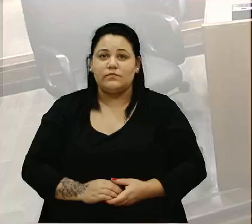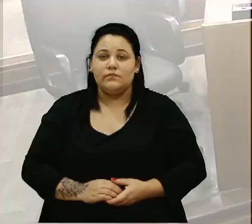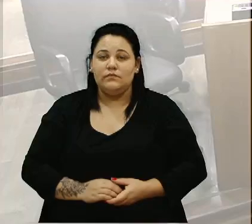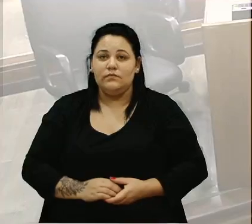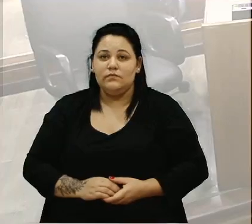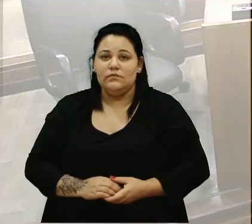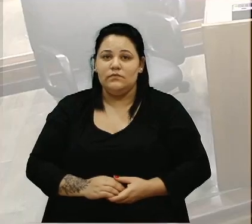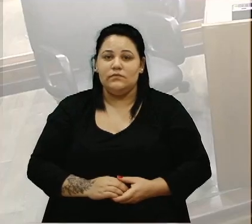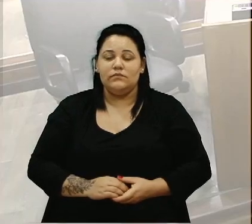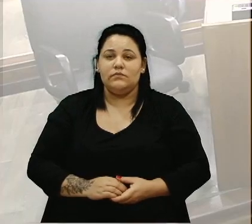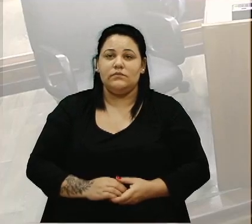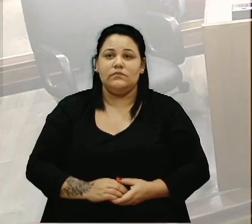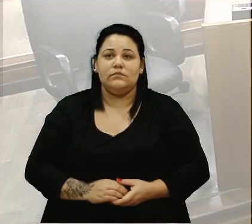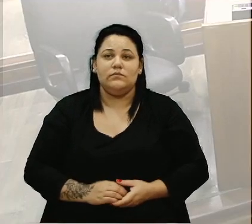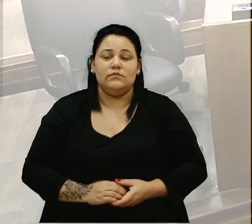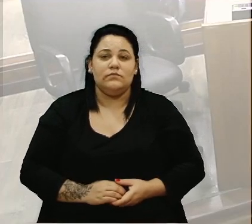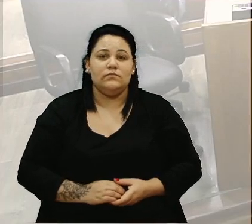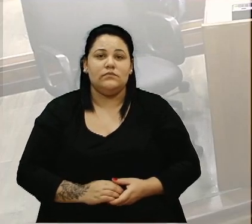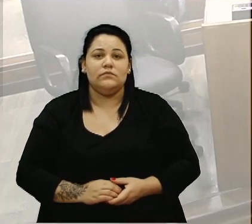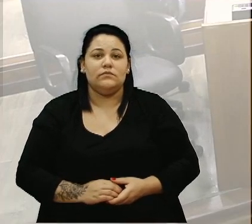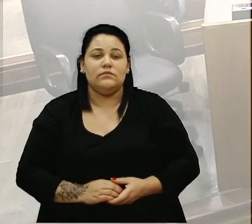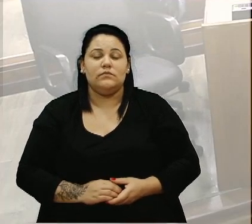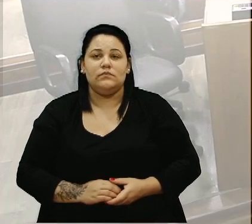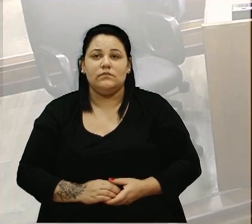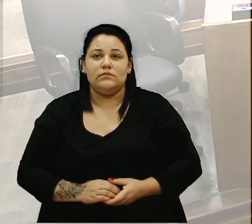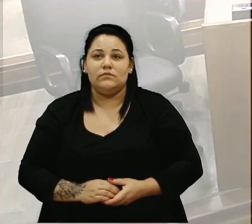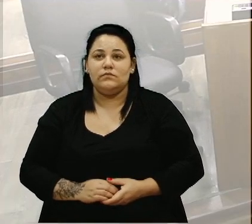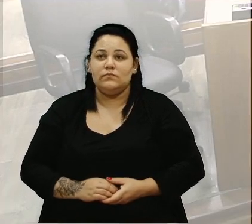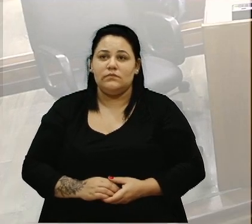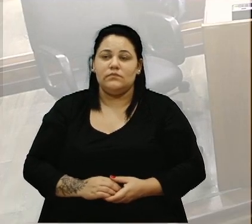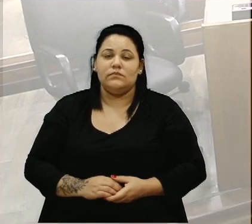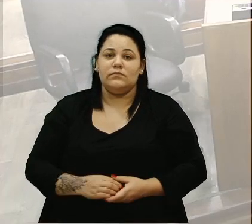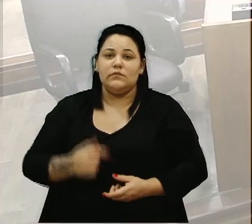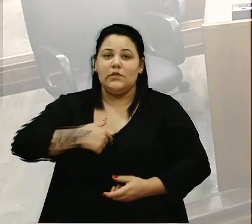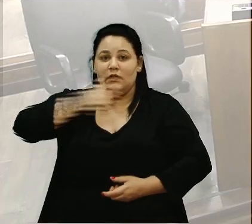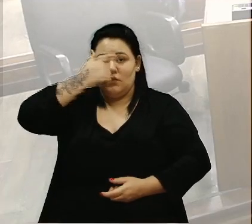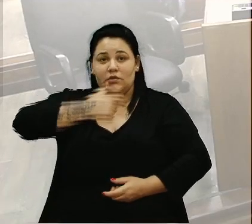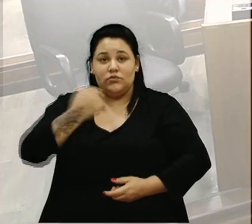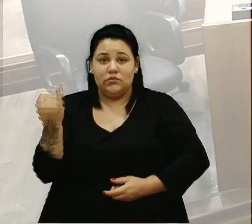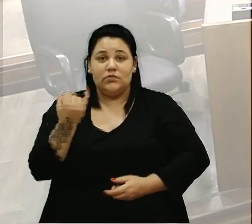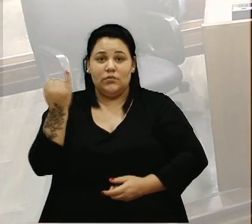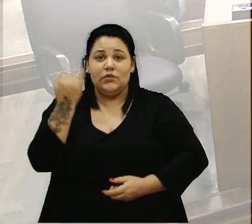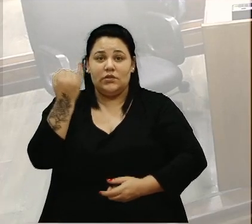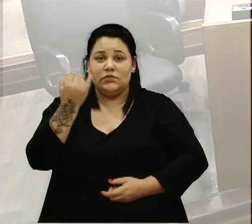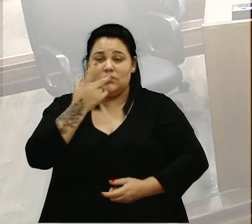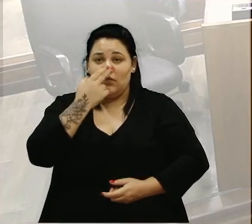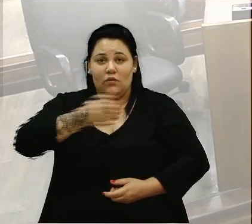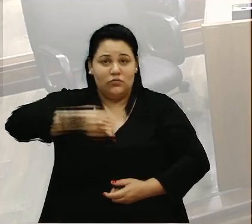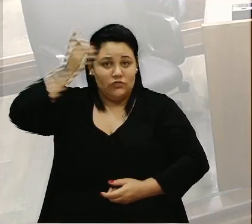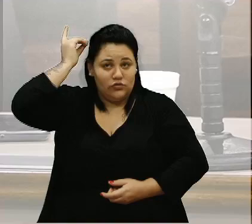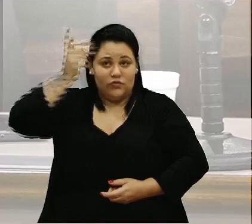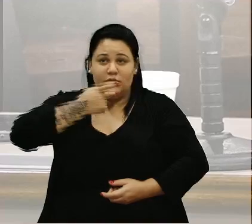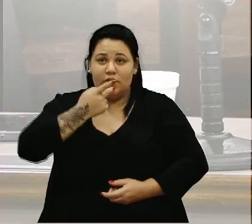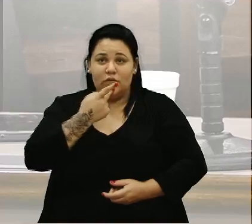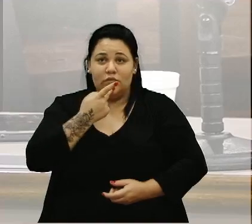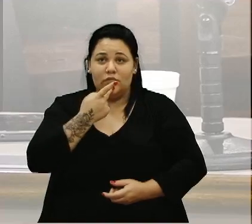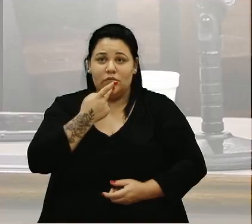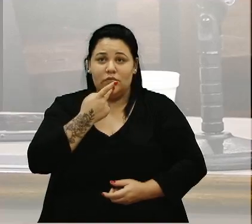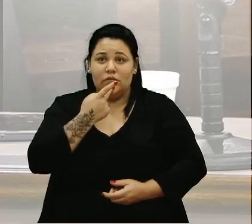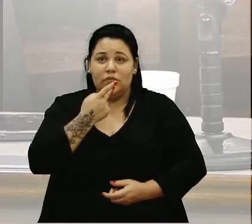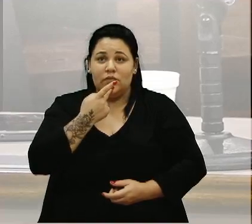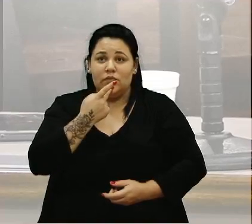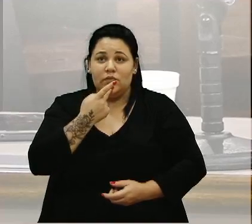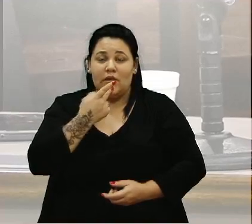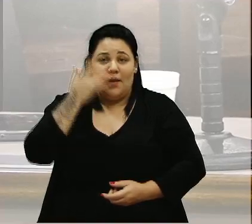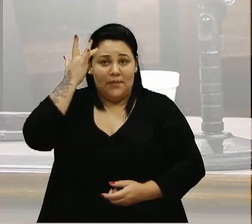Não, vereador Xuxa, acho importante essa fala do vereador Lucas, e se possível, amanhã, no início da sessão, que venha a secretária Grégora e o